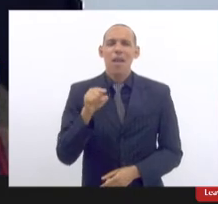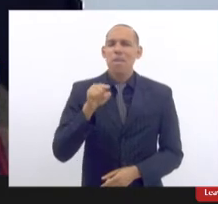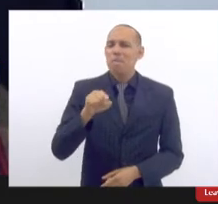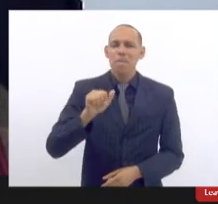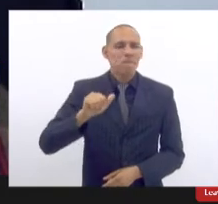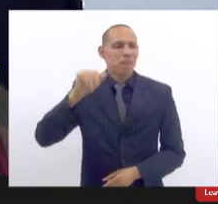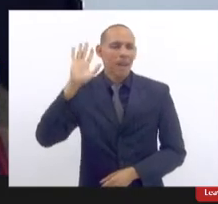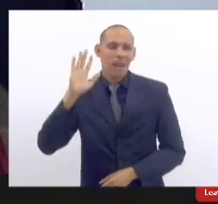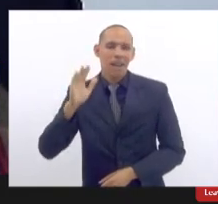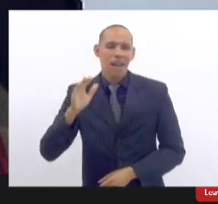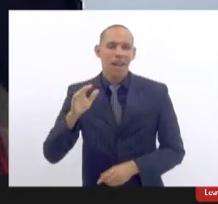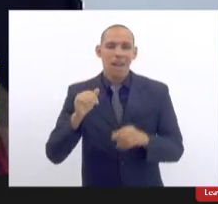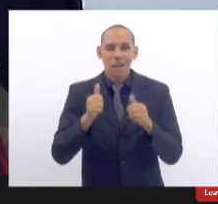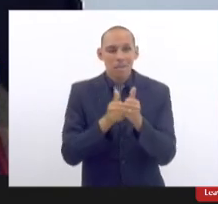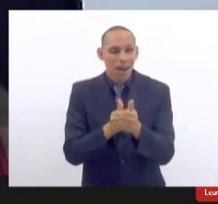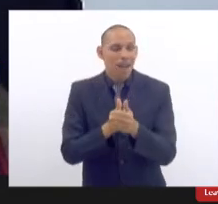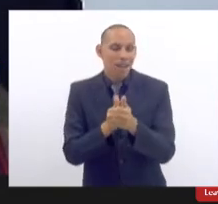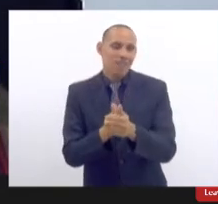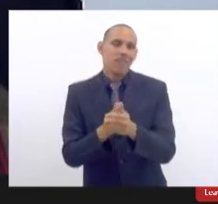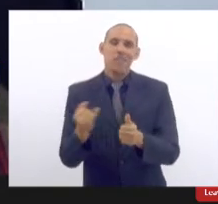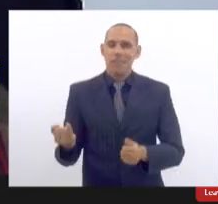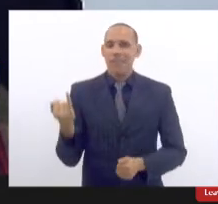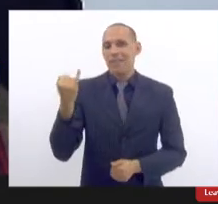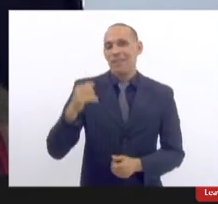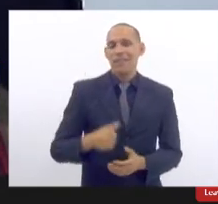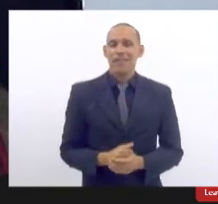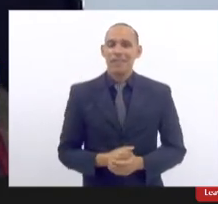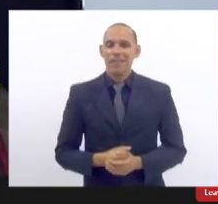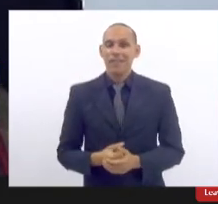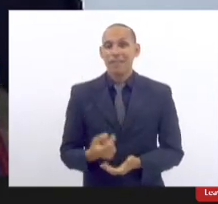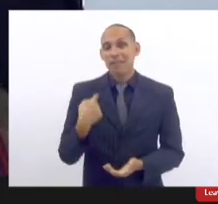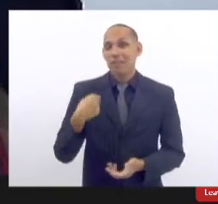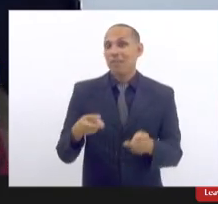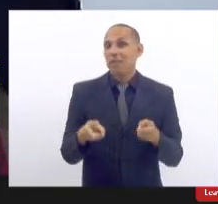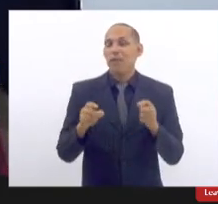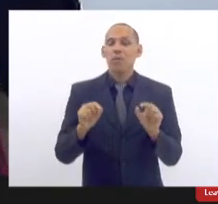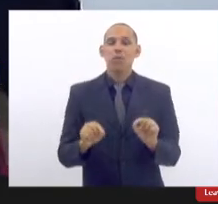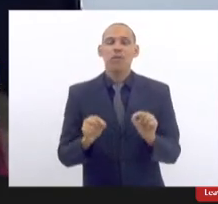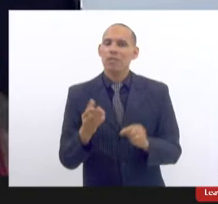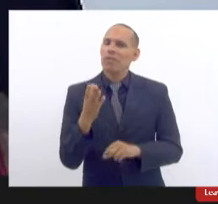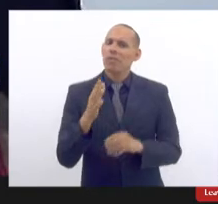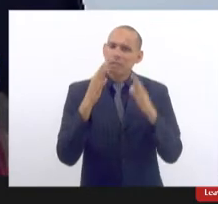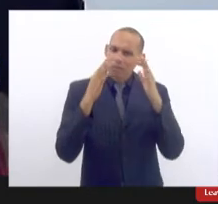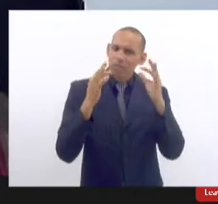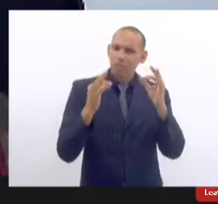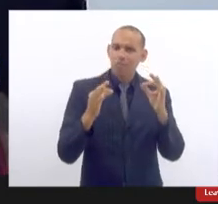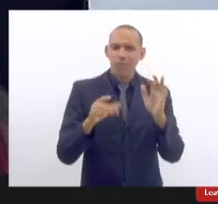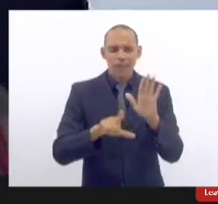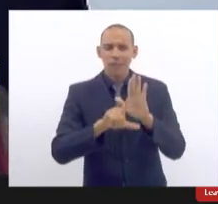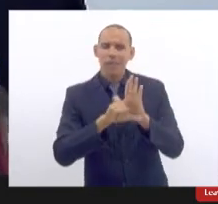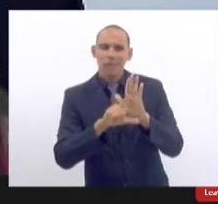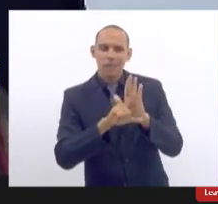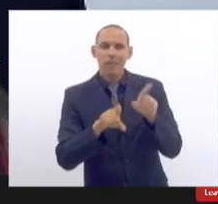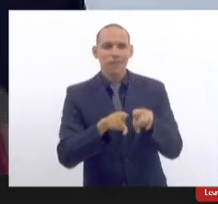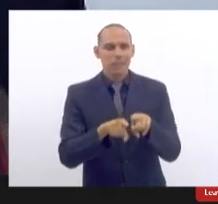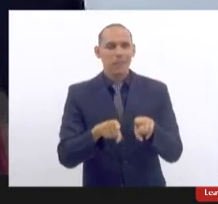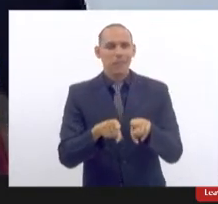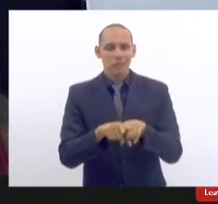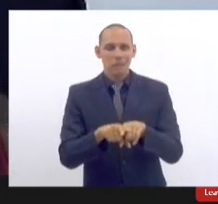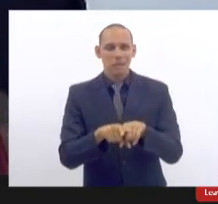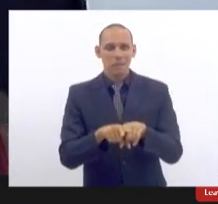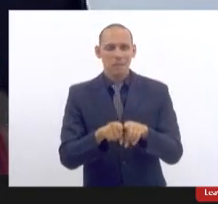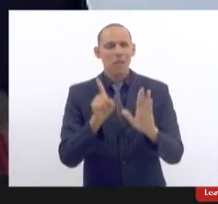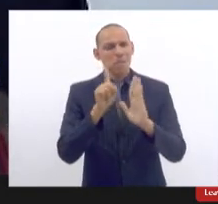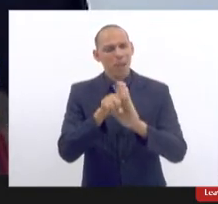é muito importante isso. E eu vi que você deu uma atenção especial a essa lei, também colocou muitas